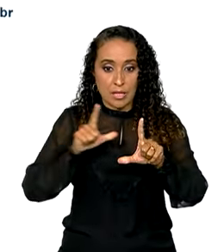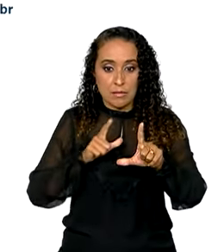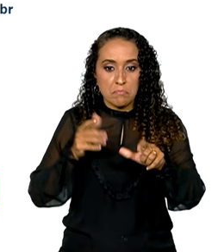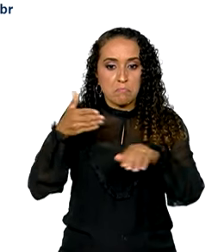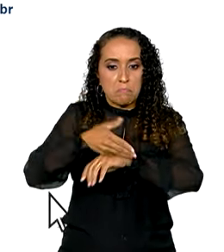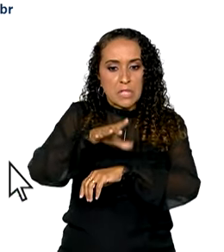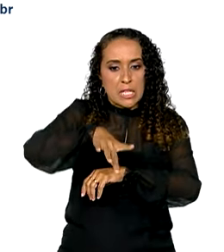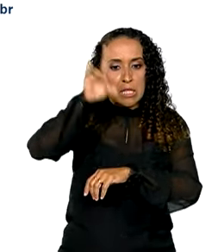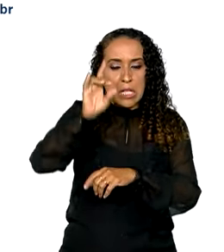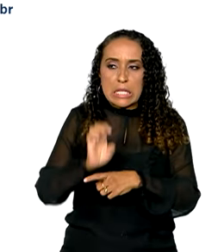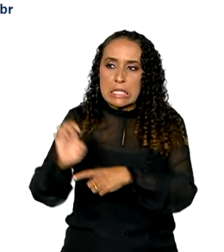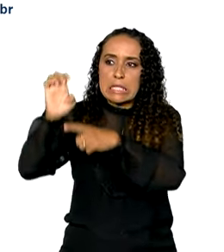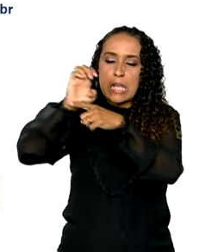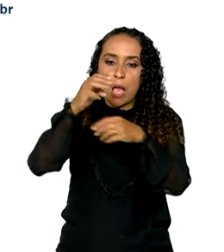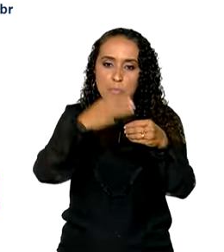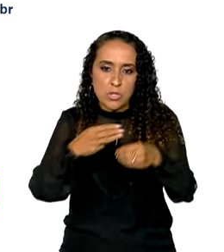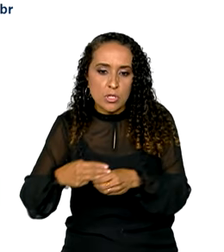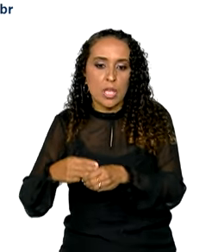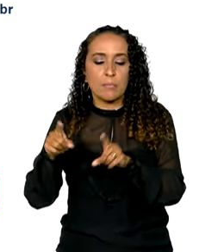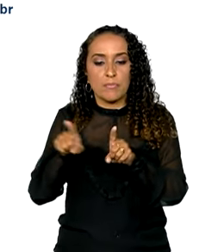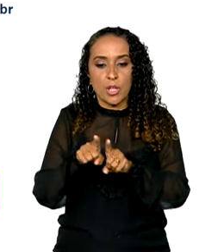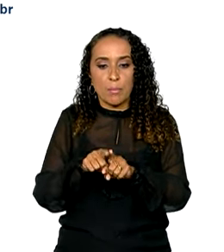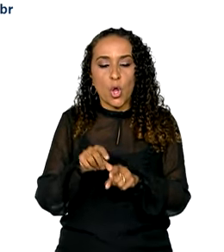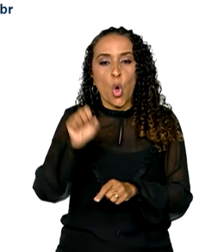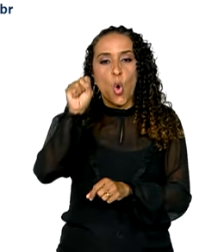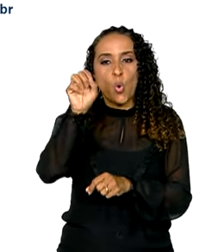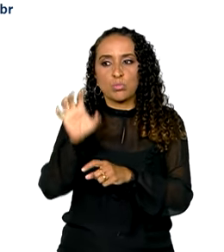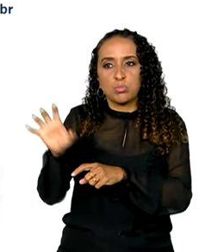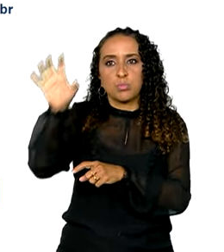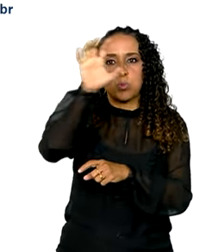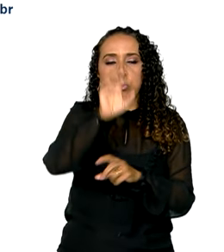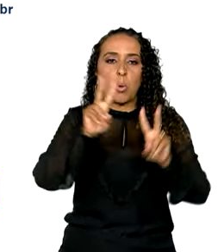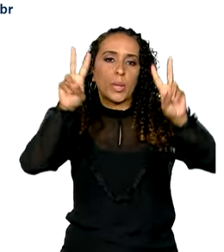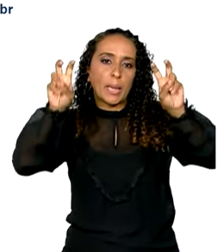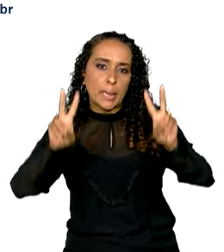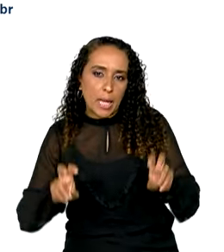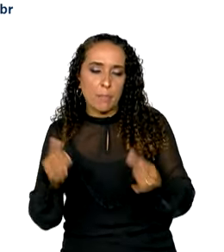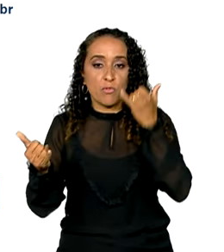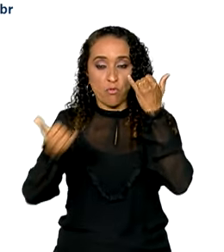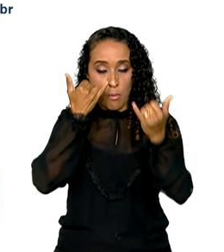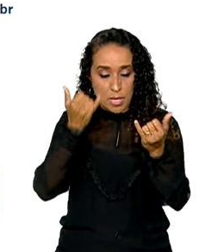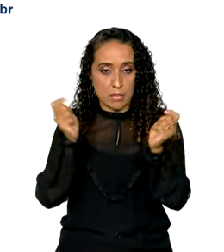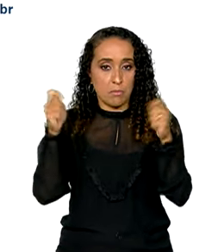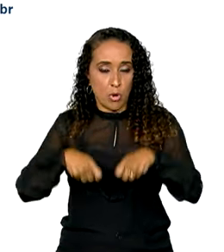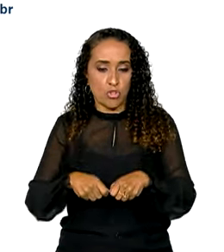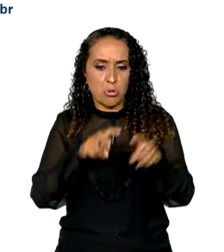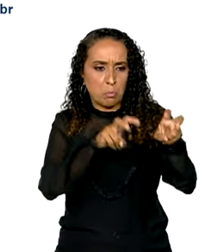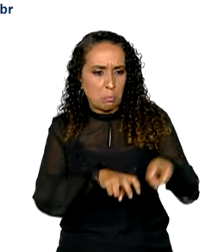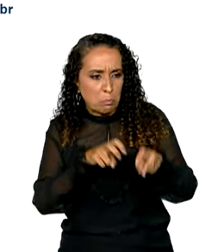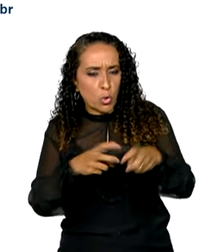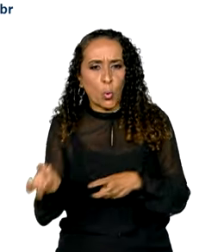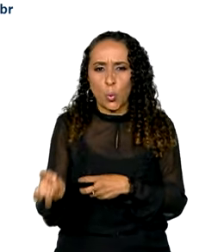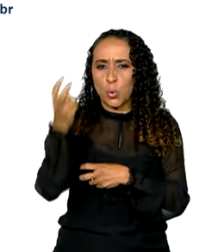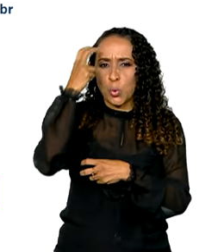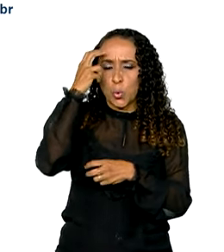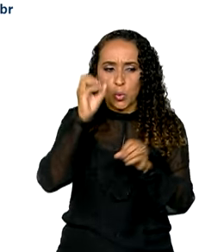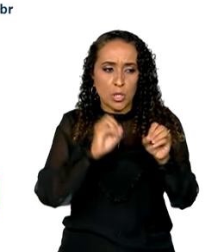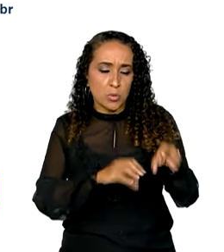seleciona Estado, o município e uma das oito áreas temáticas de informação. Agricultura, cultura, educação,